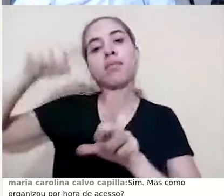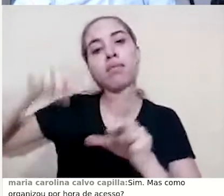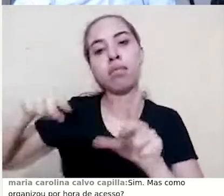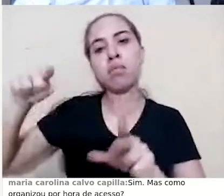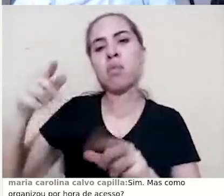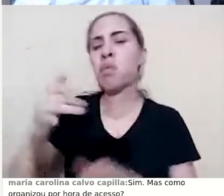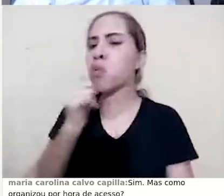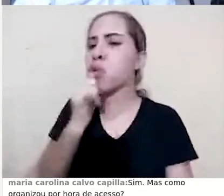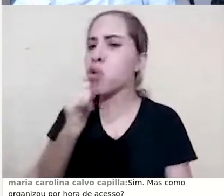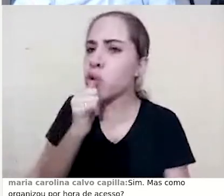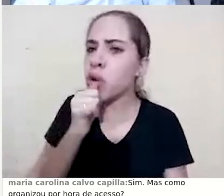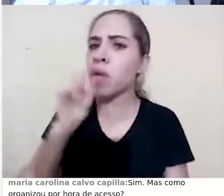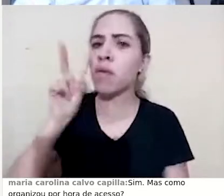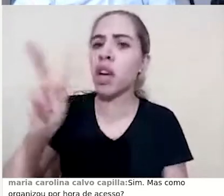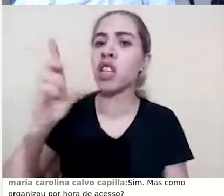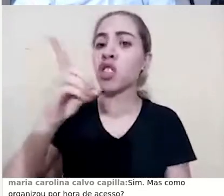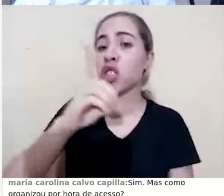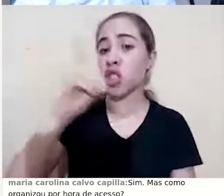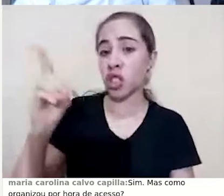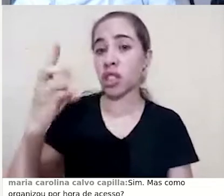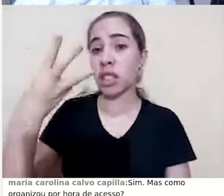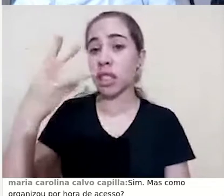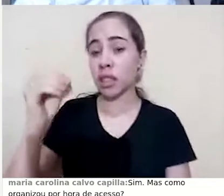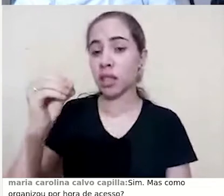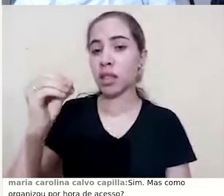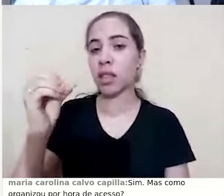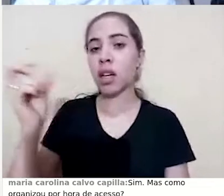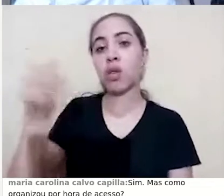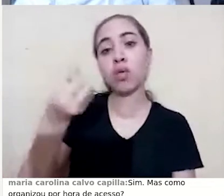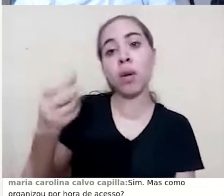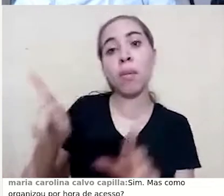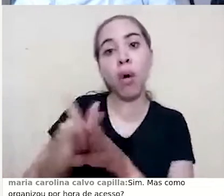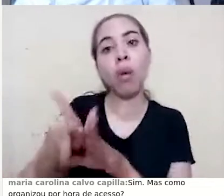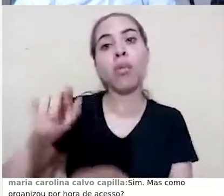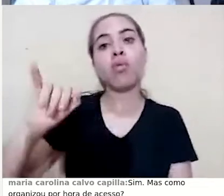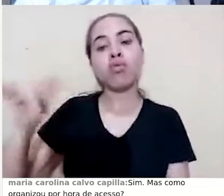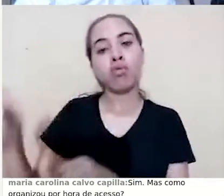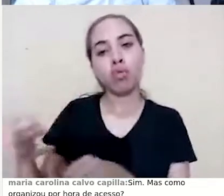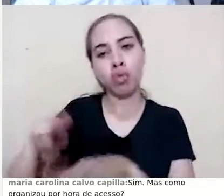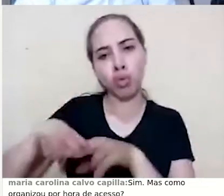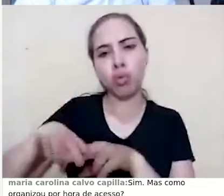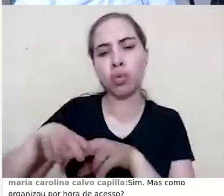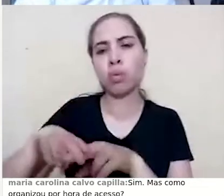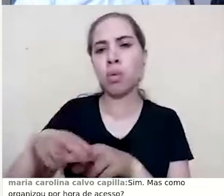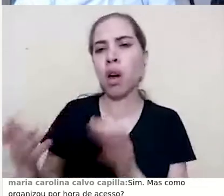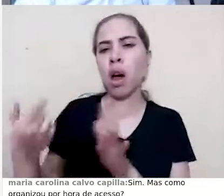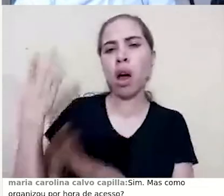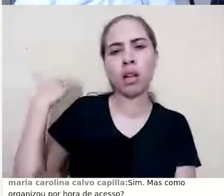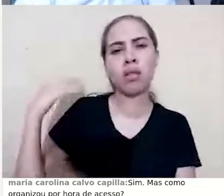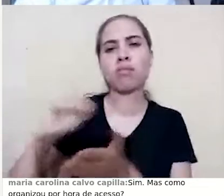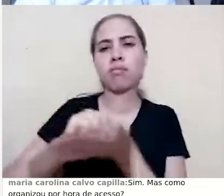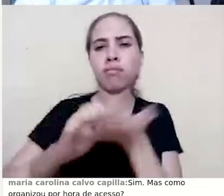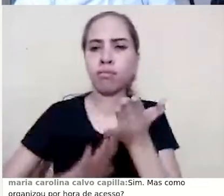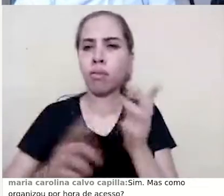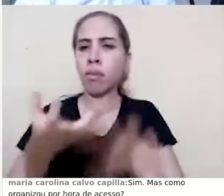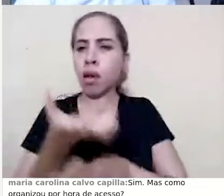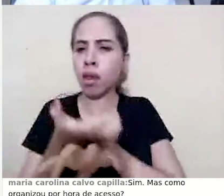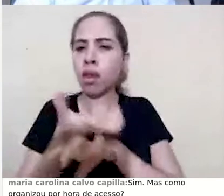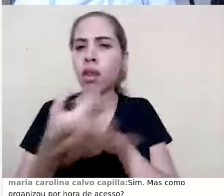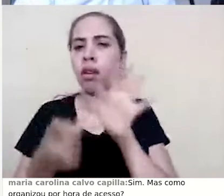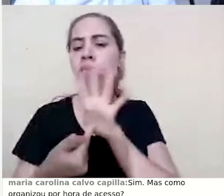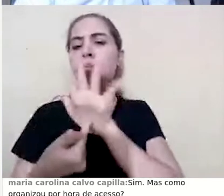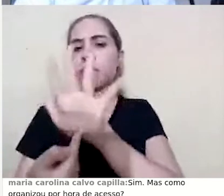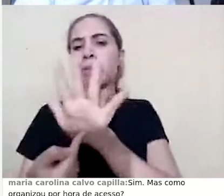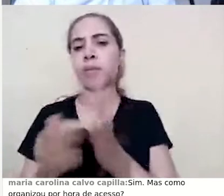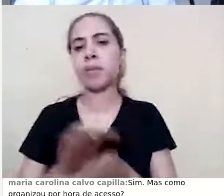iniciando no dia 30 do 6, que é a data que foi disponibilizada a disciplina, que foi criada a disciplina. Mas eu